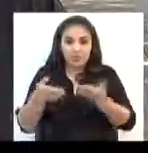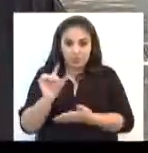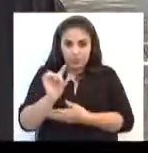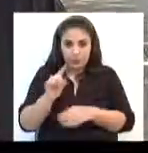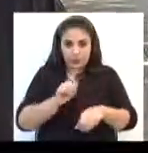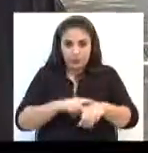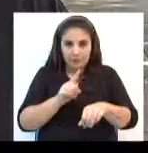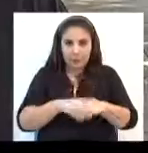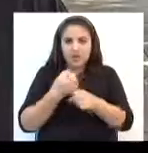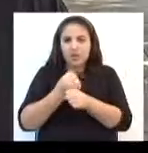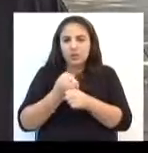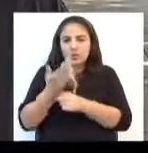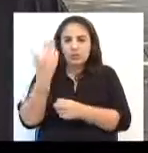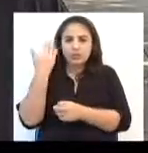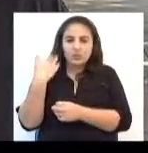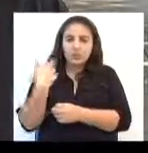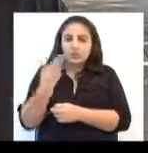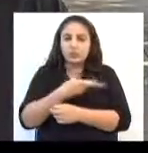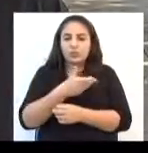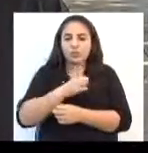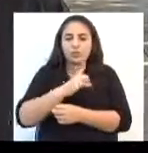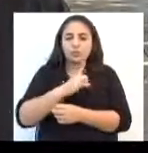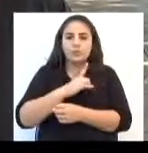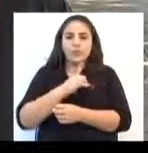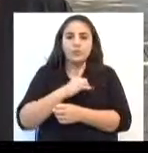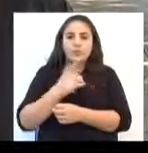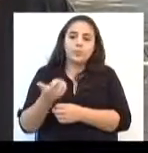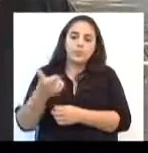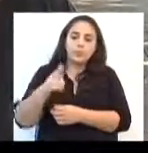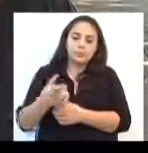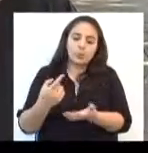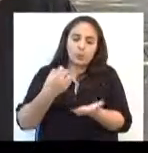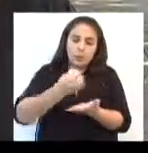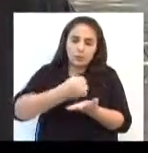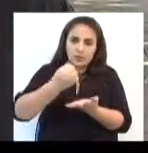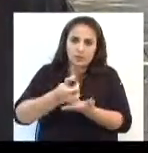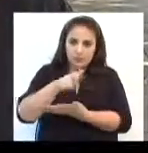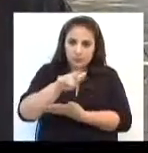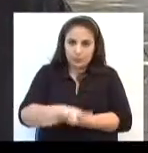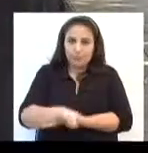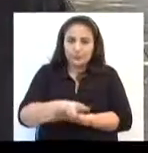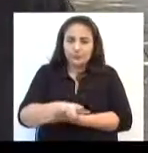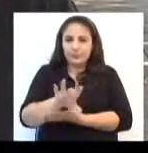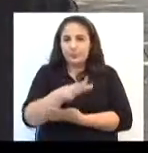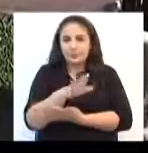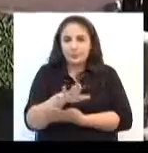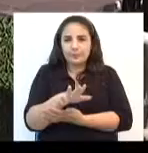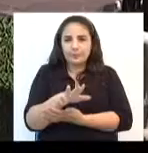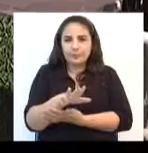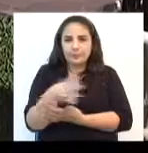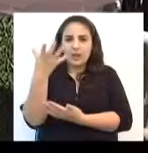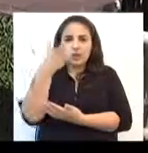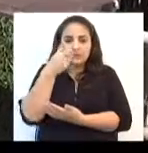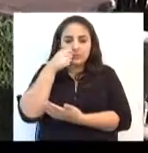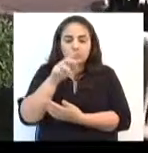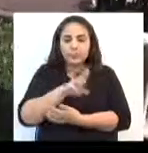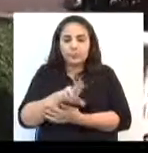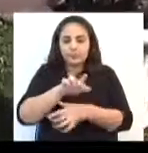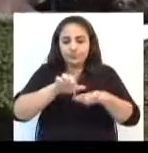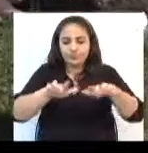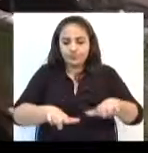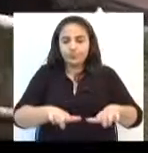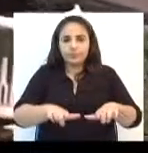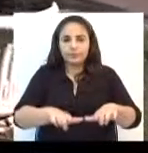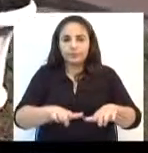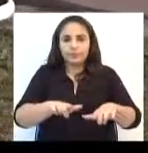recentemente, o ano passado, nós tivemos a renovação do contrato de adoção do canteiro,